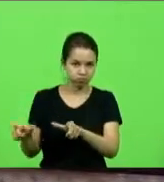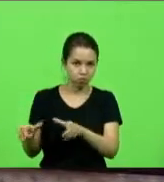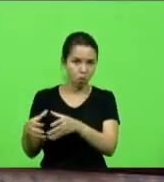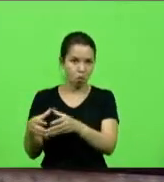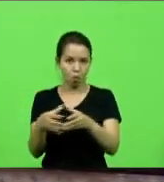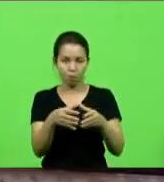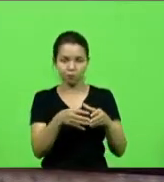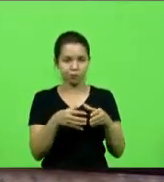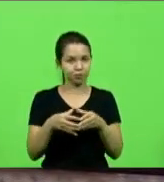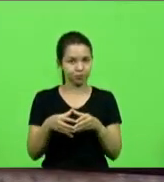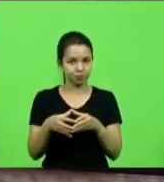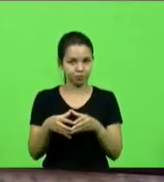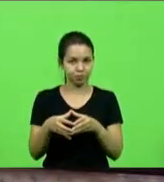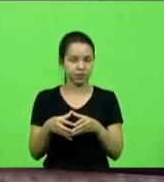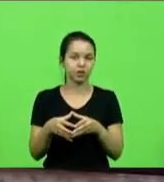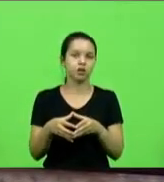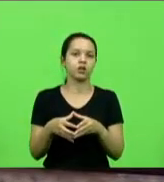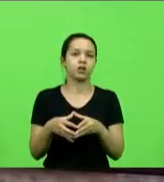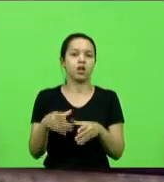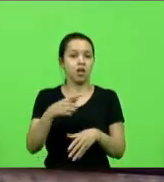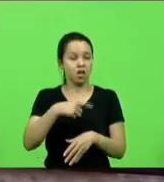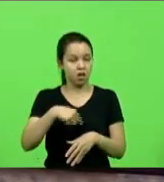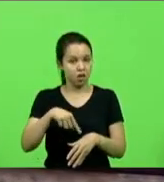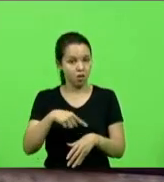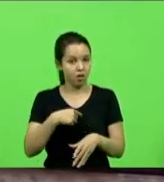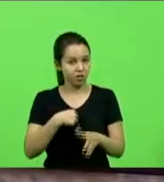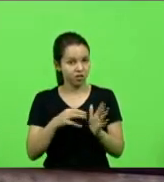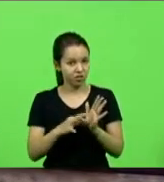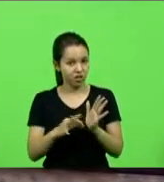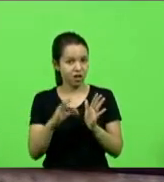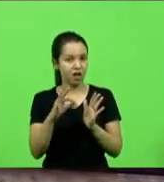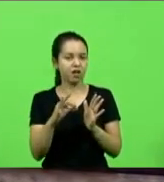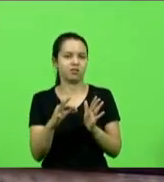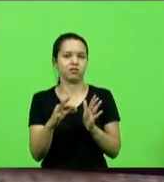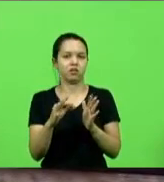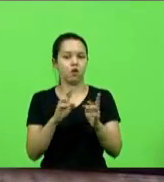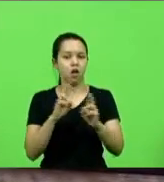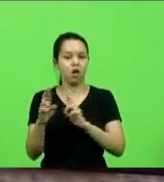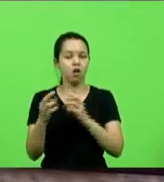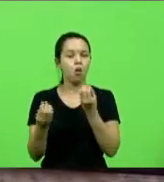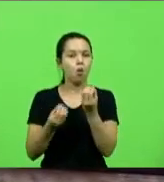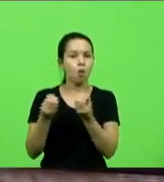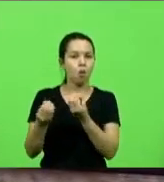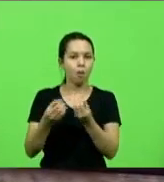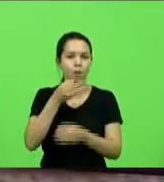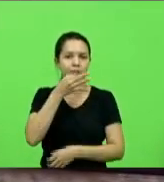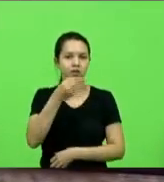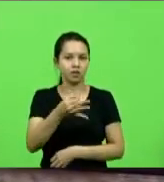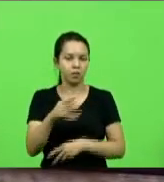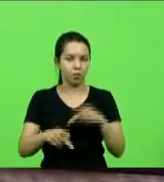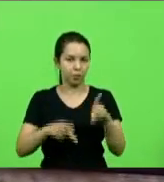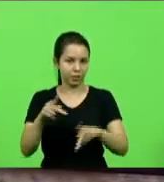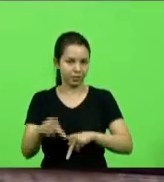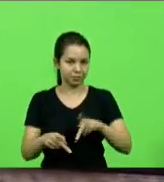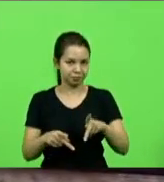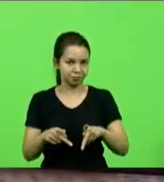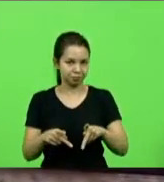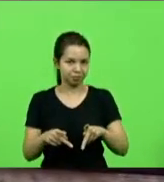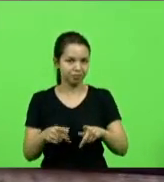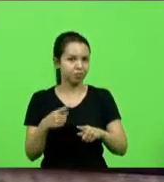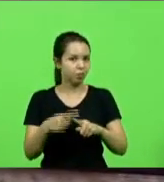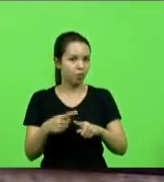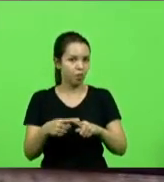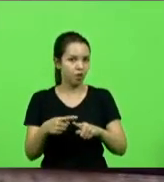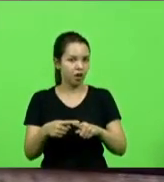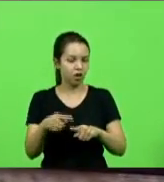presidente, é destacar a nossa relação com a opinião pública. Porque aqui ninguém está sendo